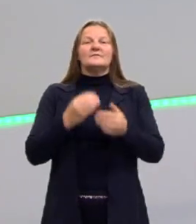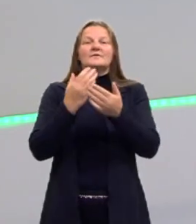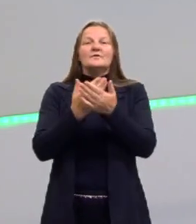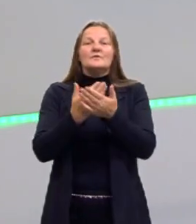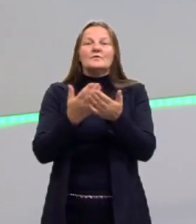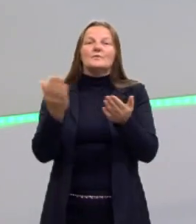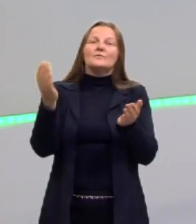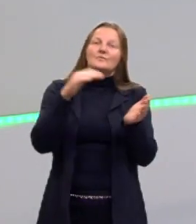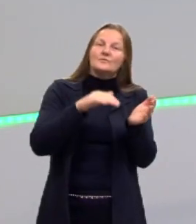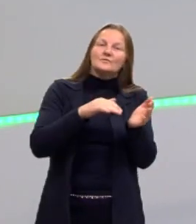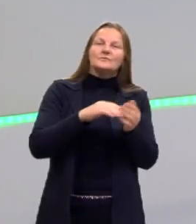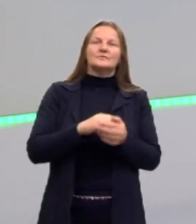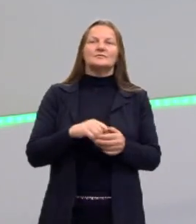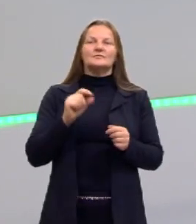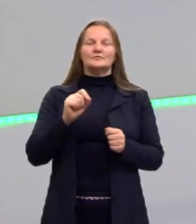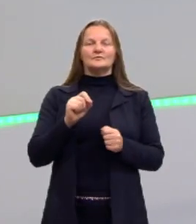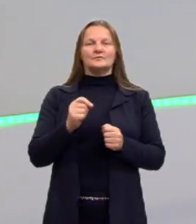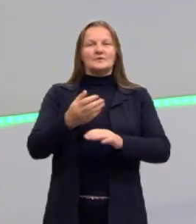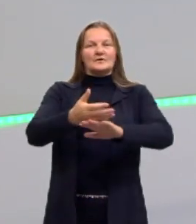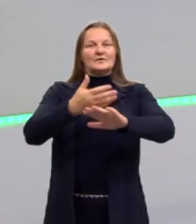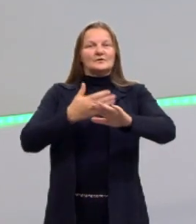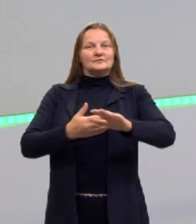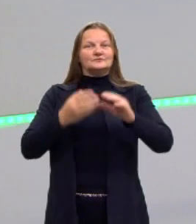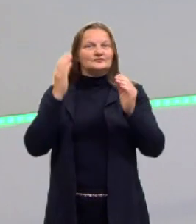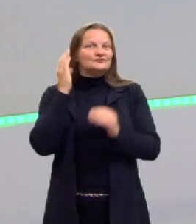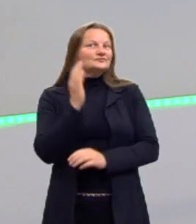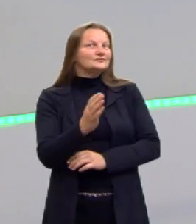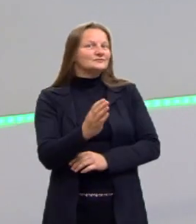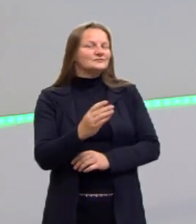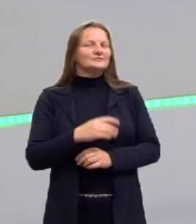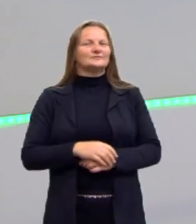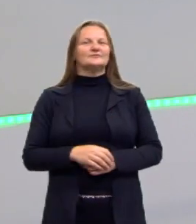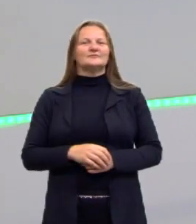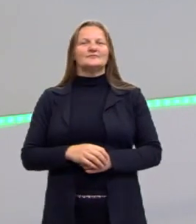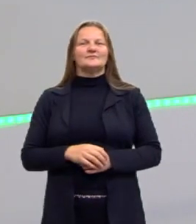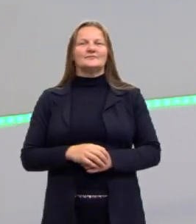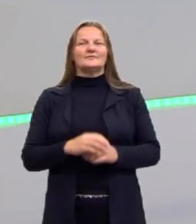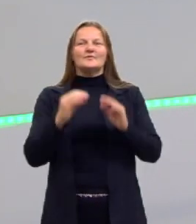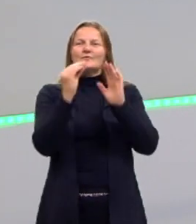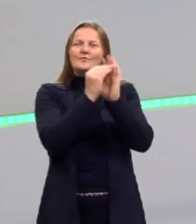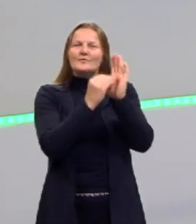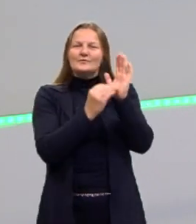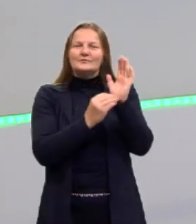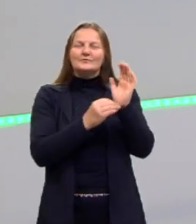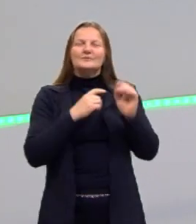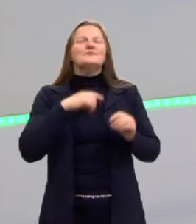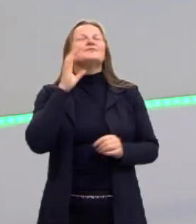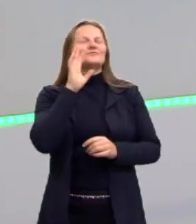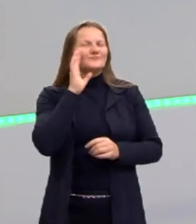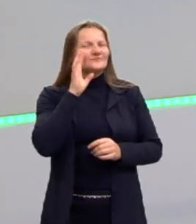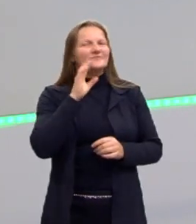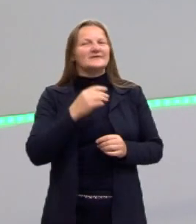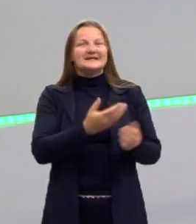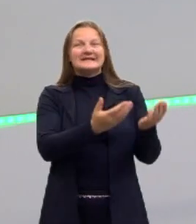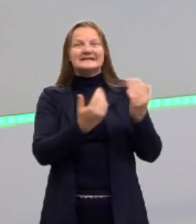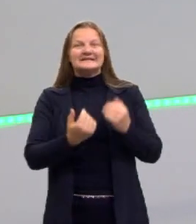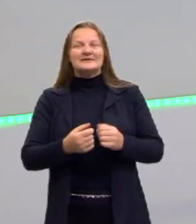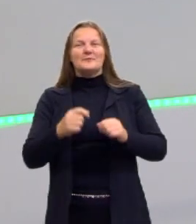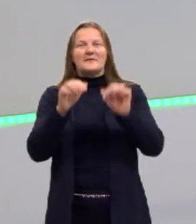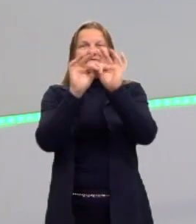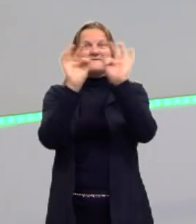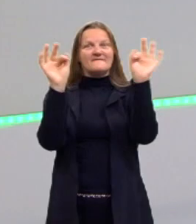começar a nossa aula, eu achei que antes de começar assim direto, batido com conteúdo, era bacana trazer uma